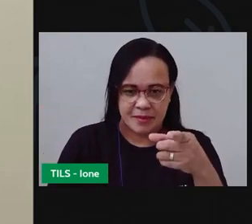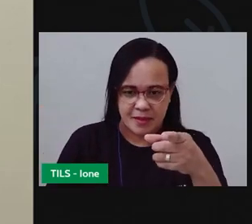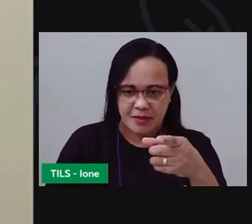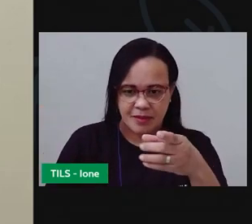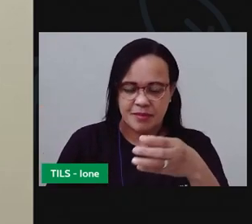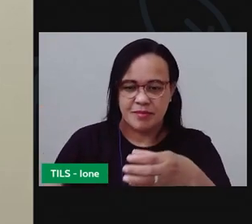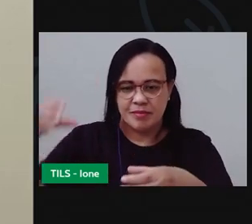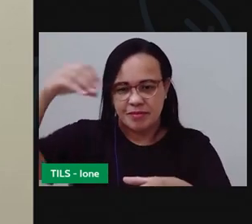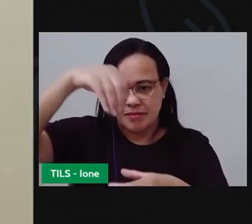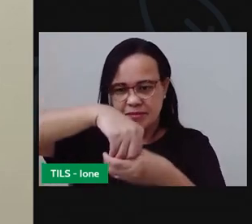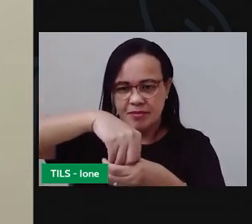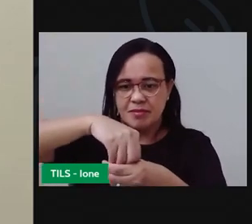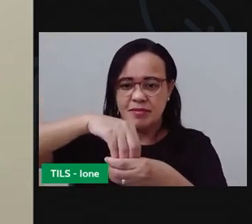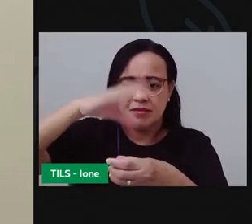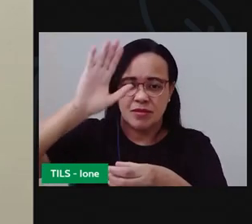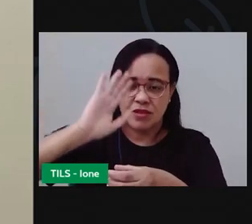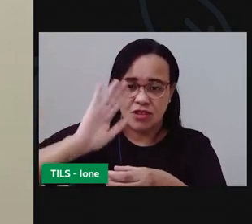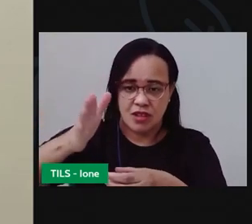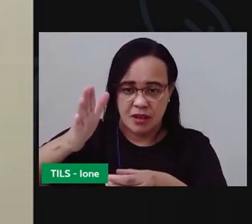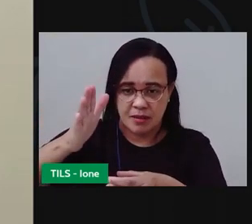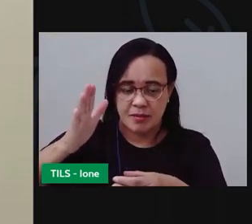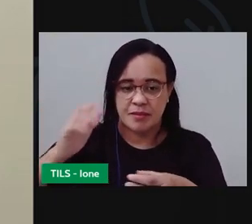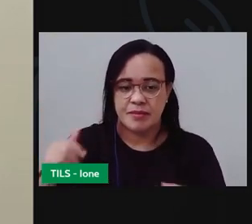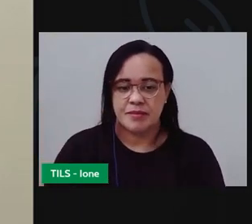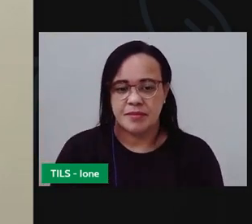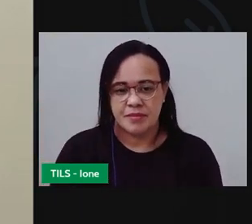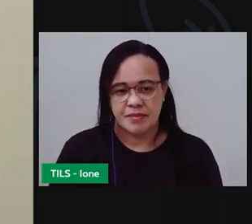essa outra encaixou